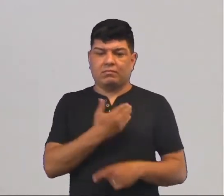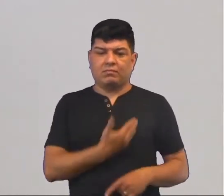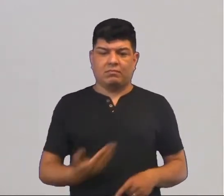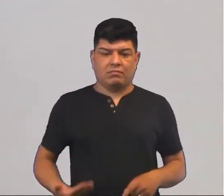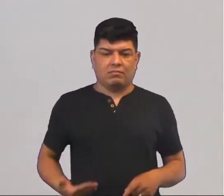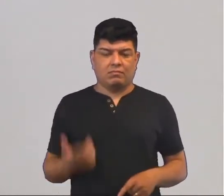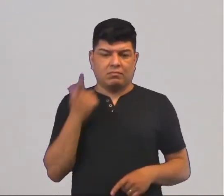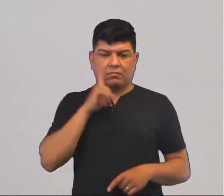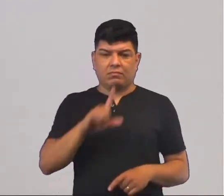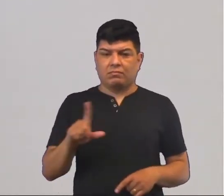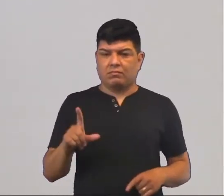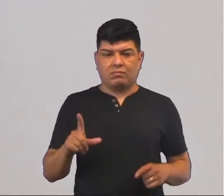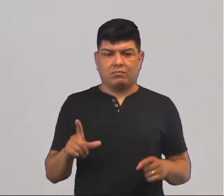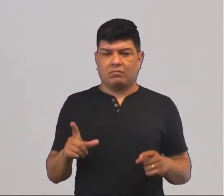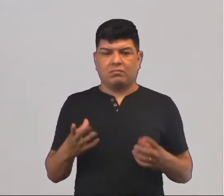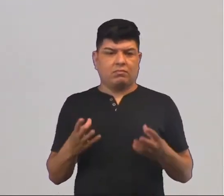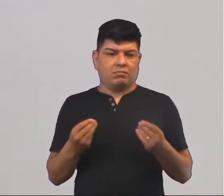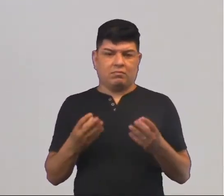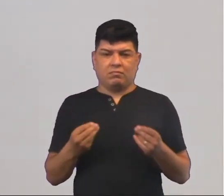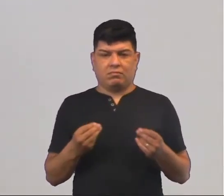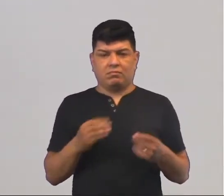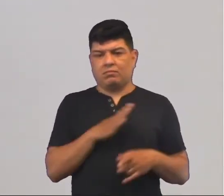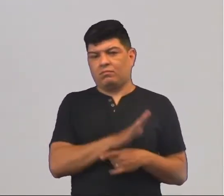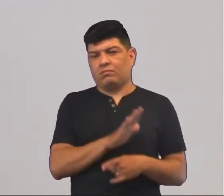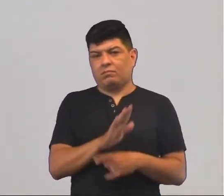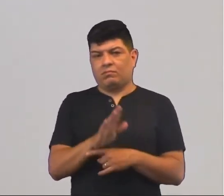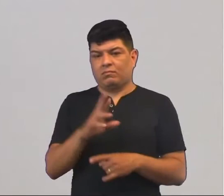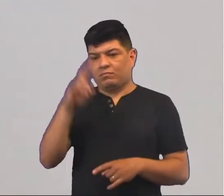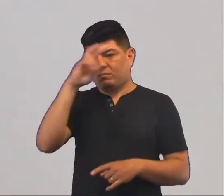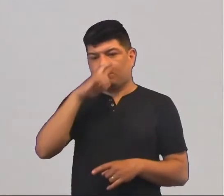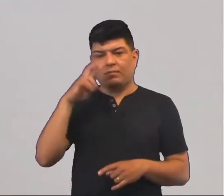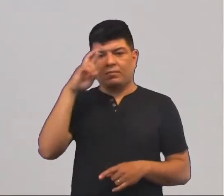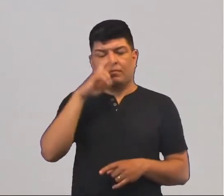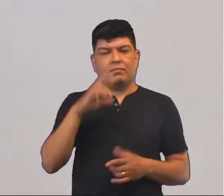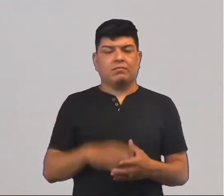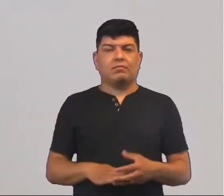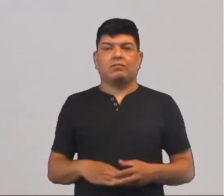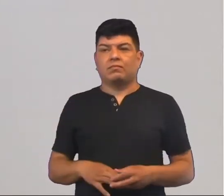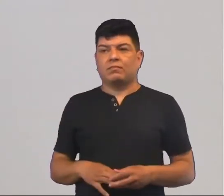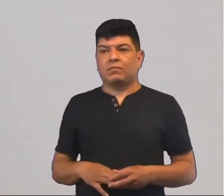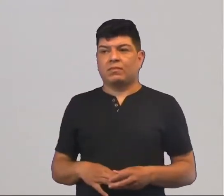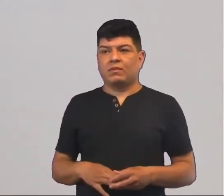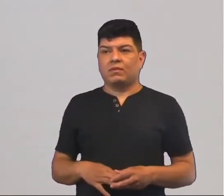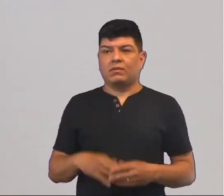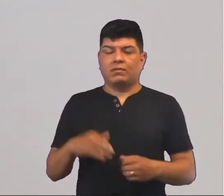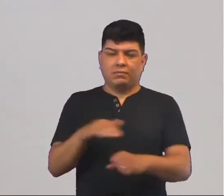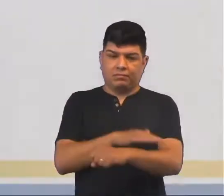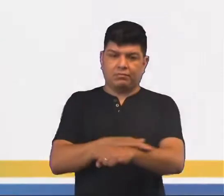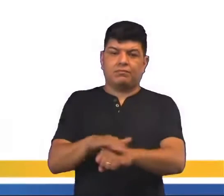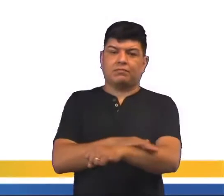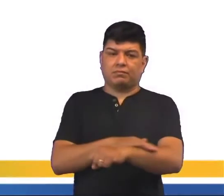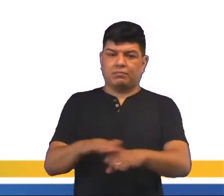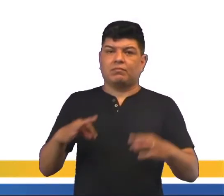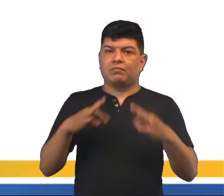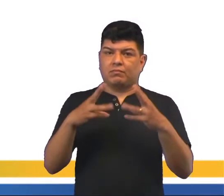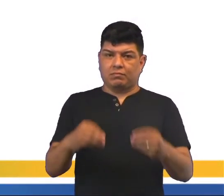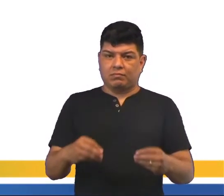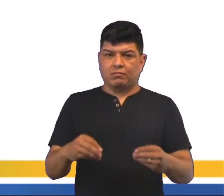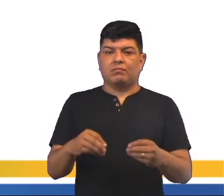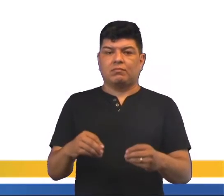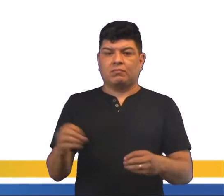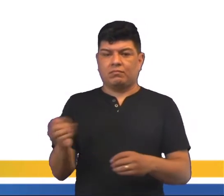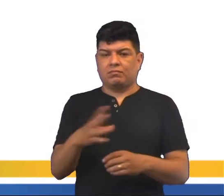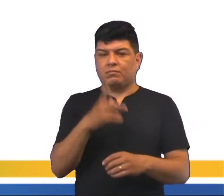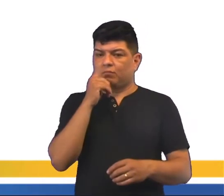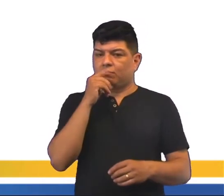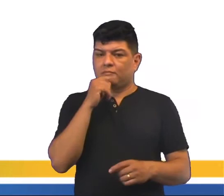governo, o governo não consegue dar conta da demanda, de estar fiscalizando, asfaltando esses locais todos aí, colocando